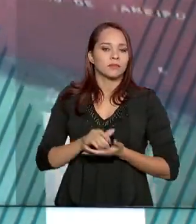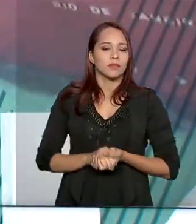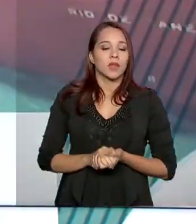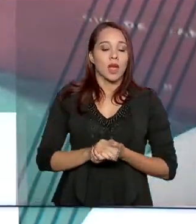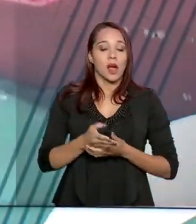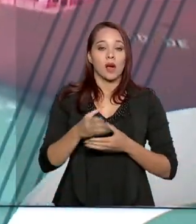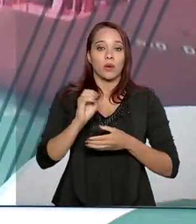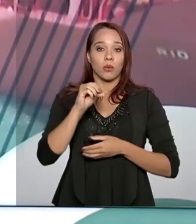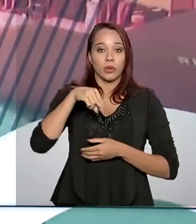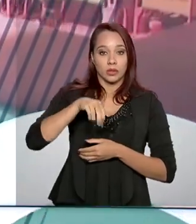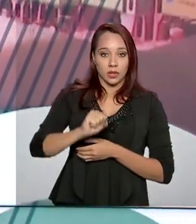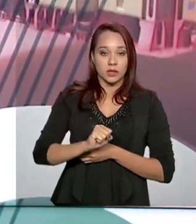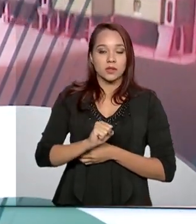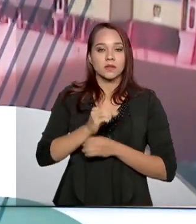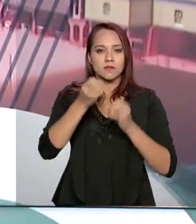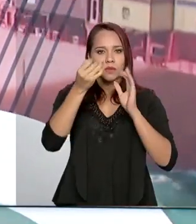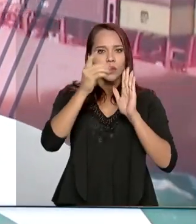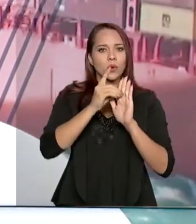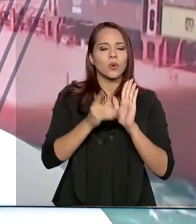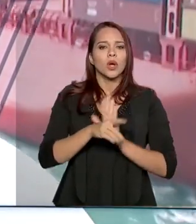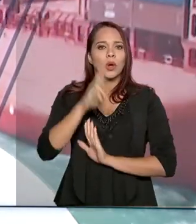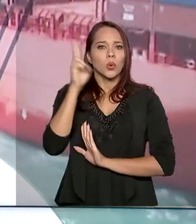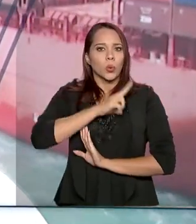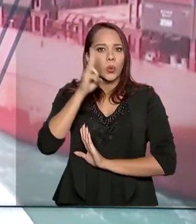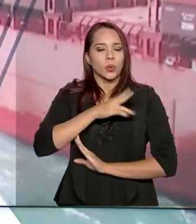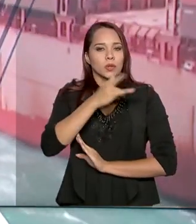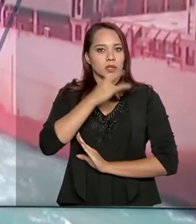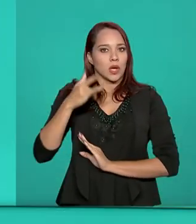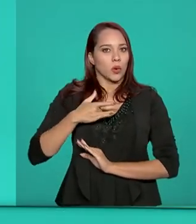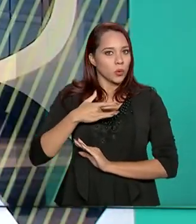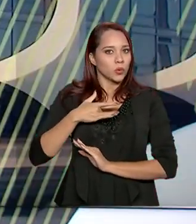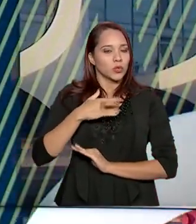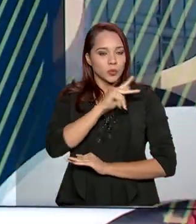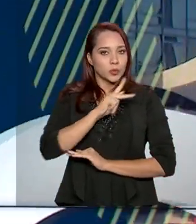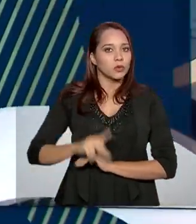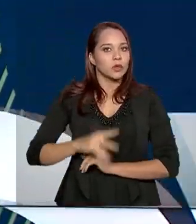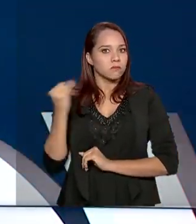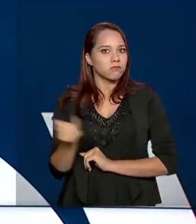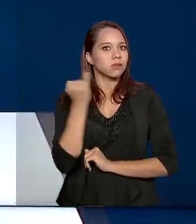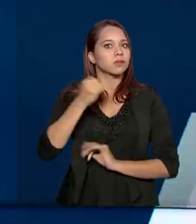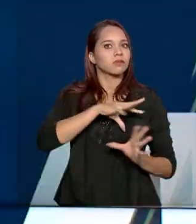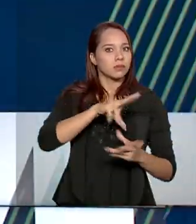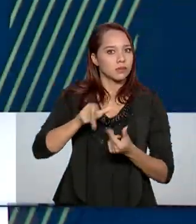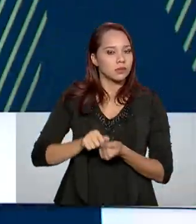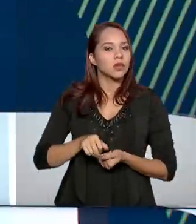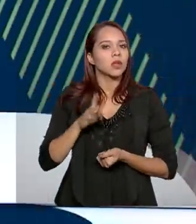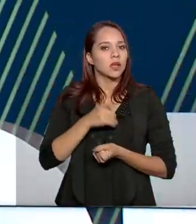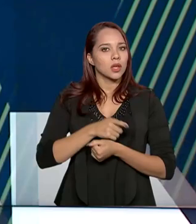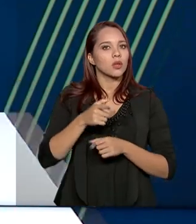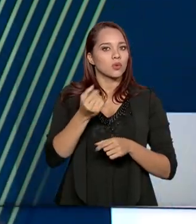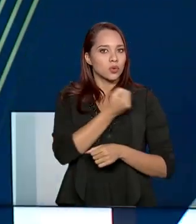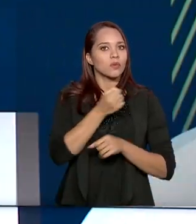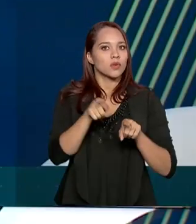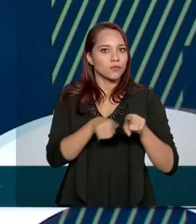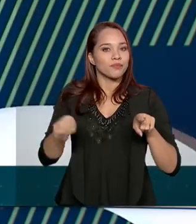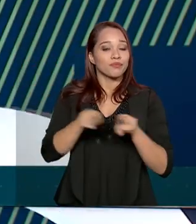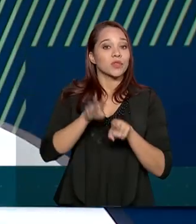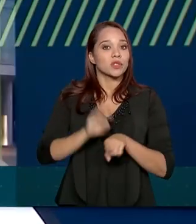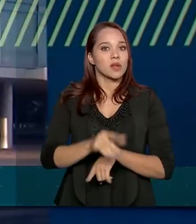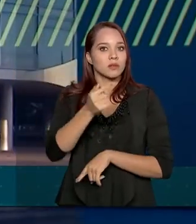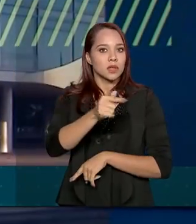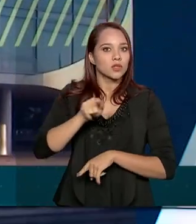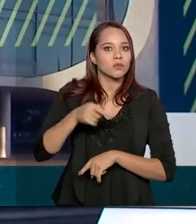Mundial da Saúde declarou Emergência de Saúde Pública de Importância Internacional e atualizou os números. Já são 7